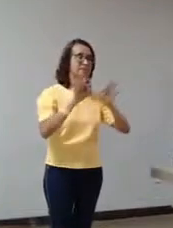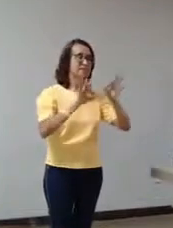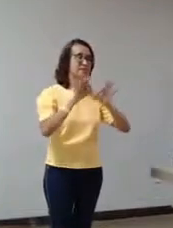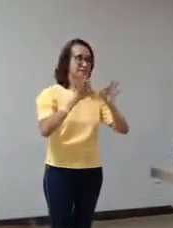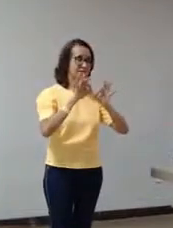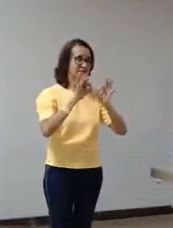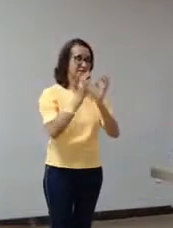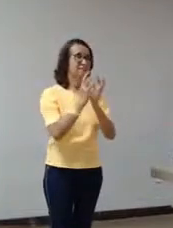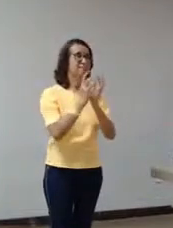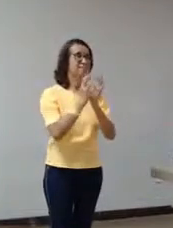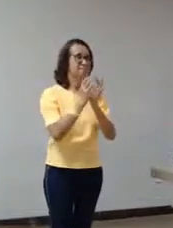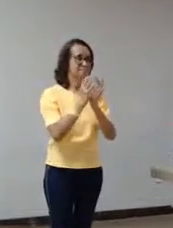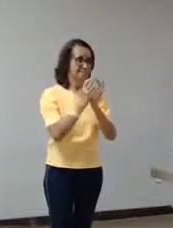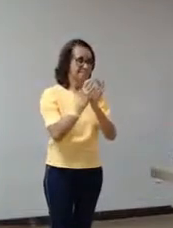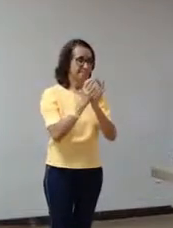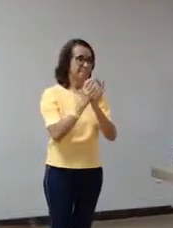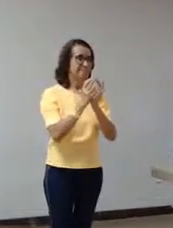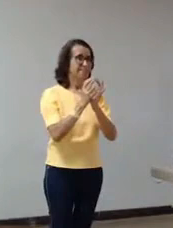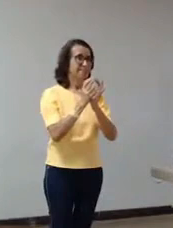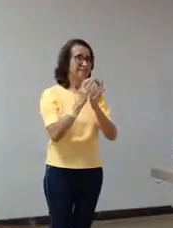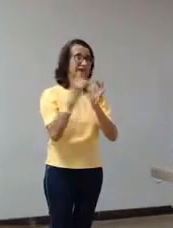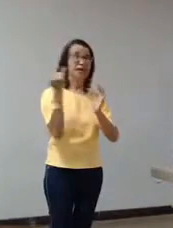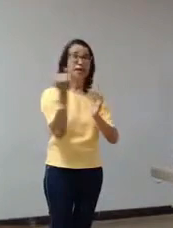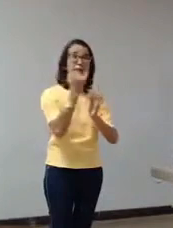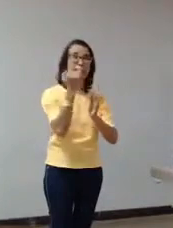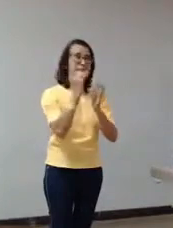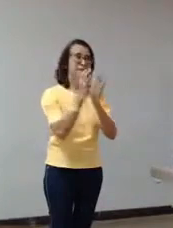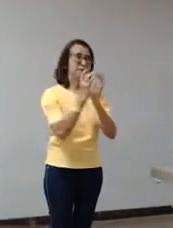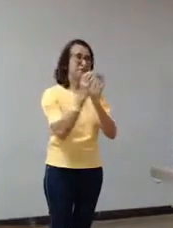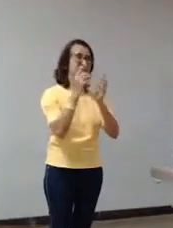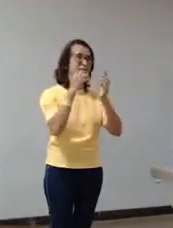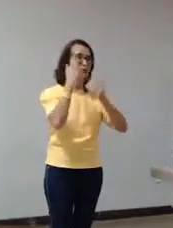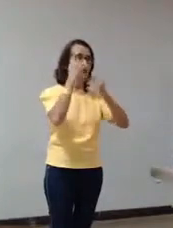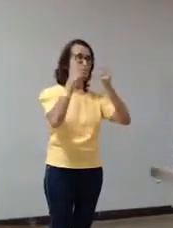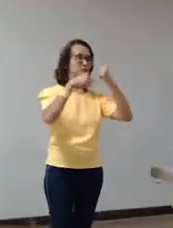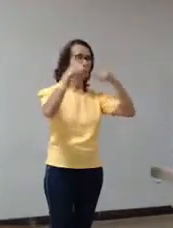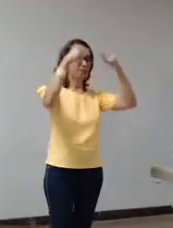do sistema nervoso que é muito